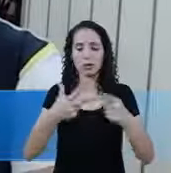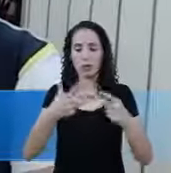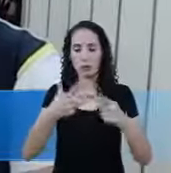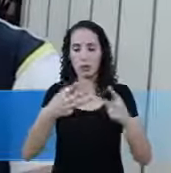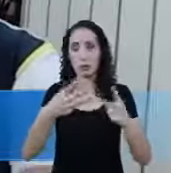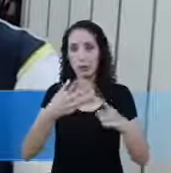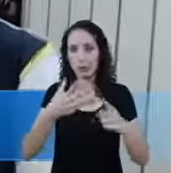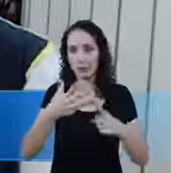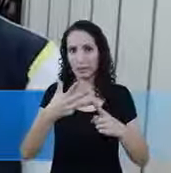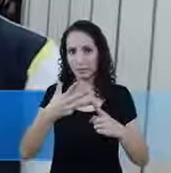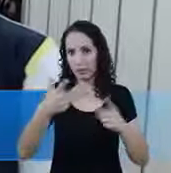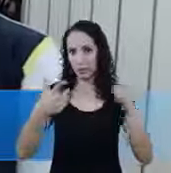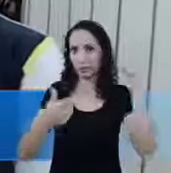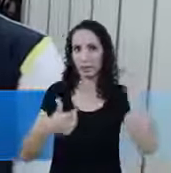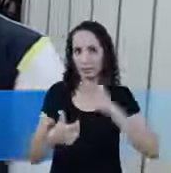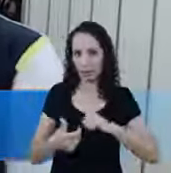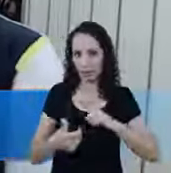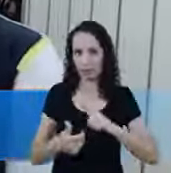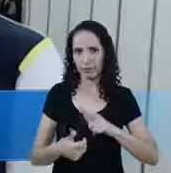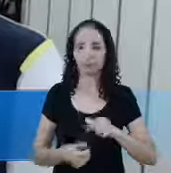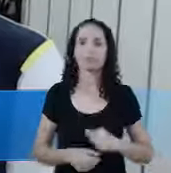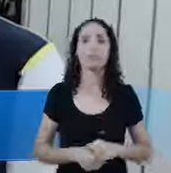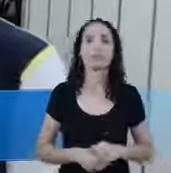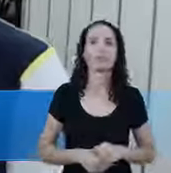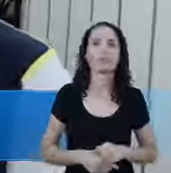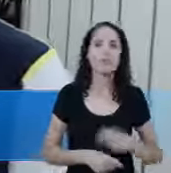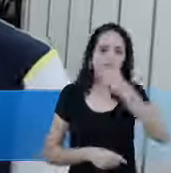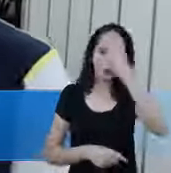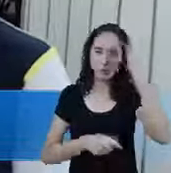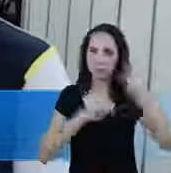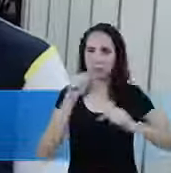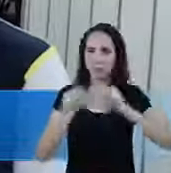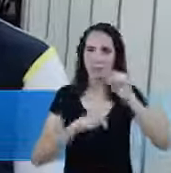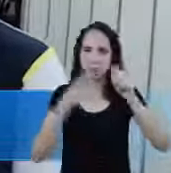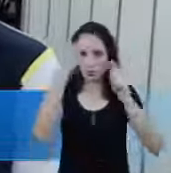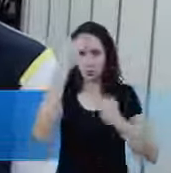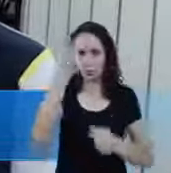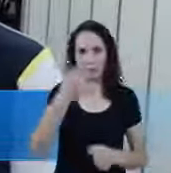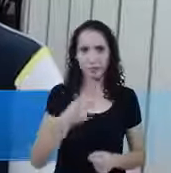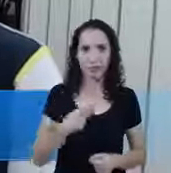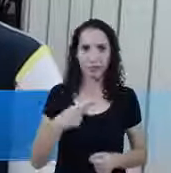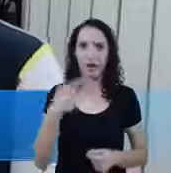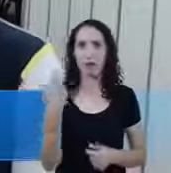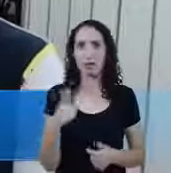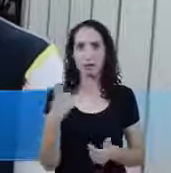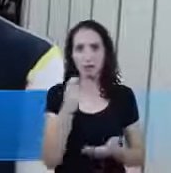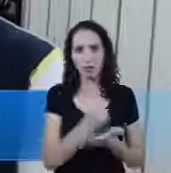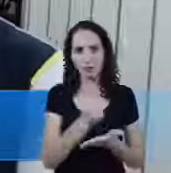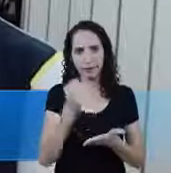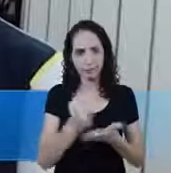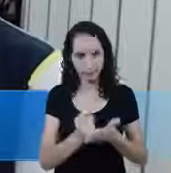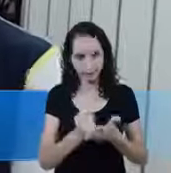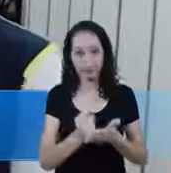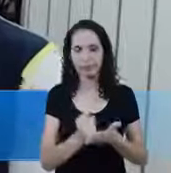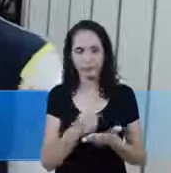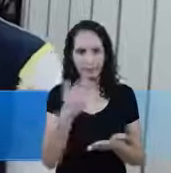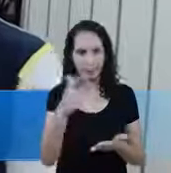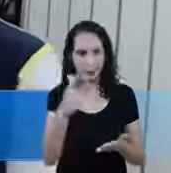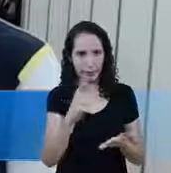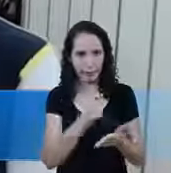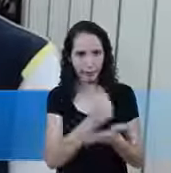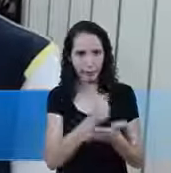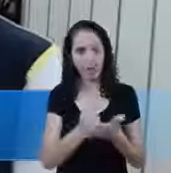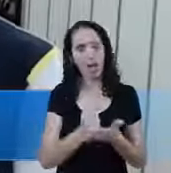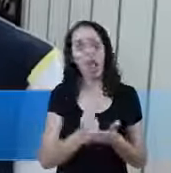lote Para estar recebendo Então as pessoas que são informais Que são aqueles que não tem Carteira assinada Que trabalham uma